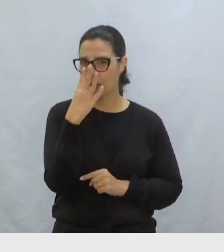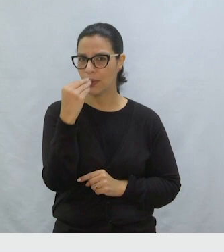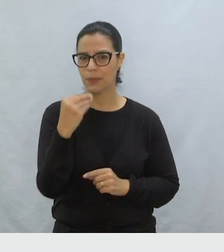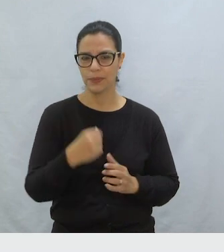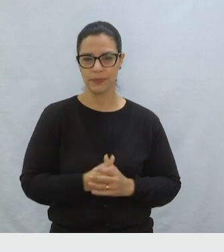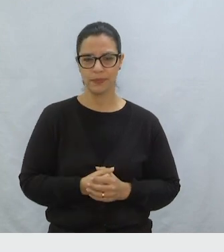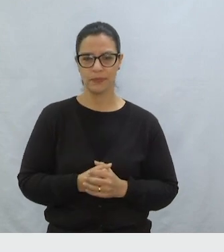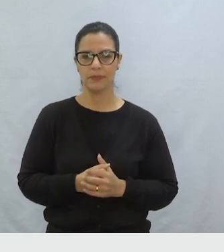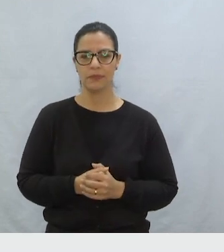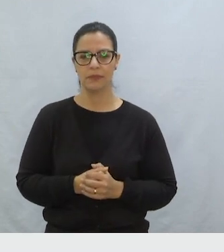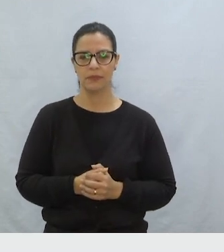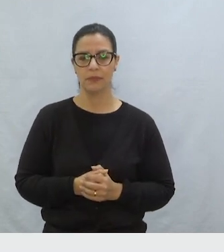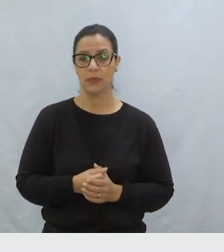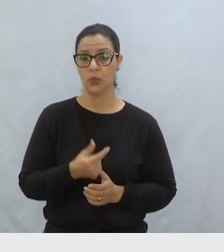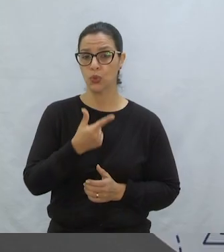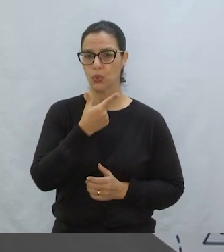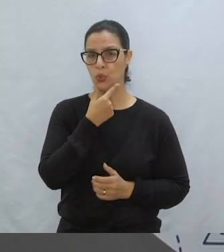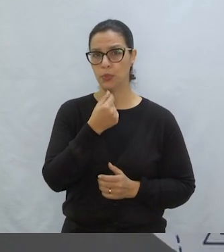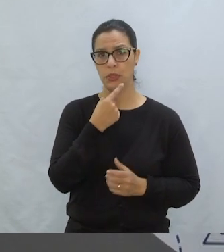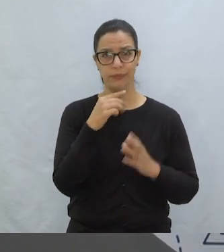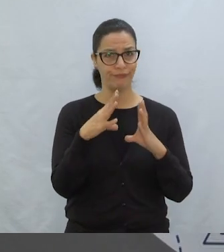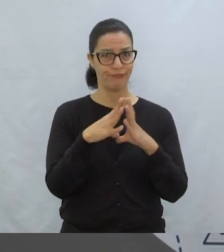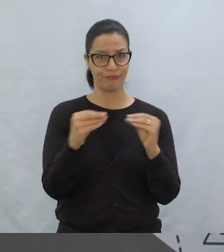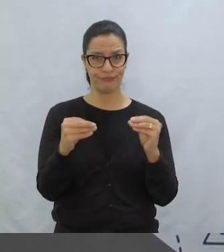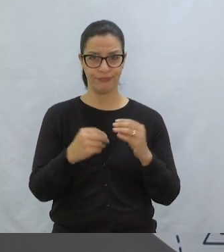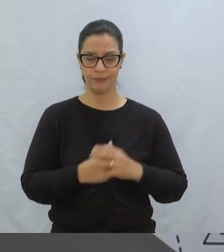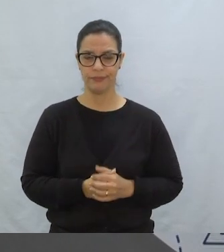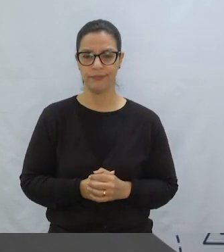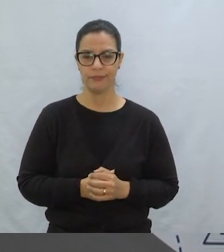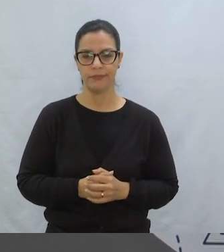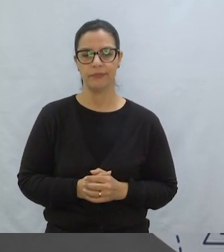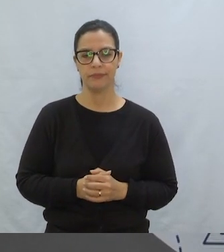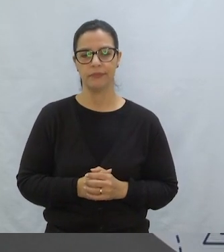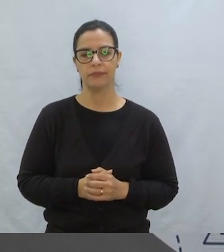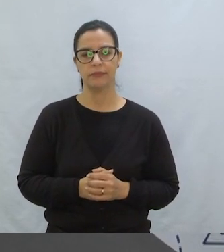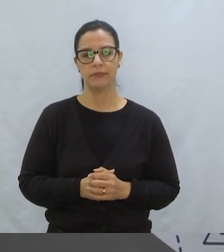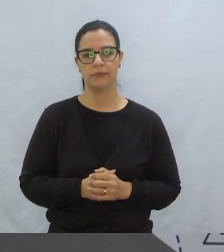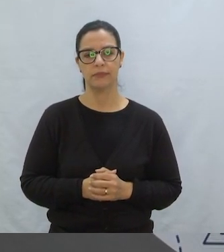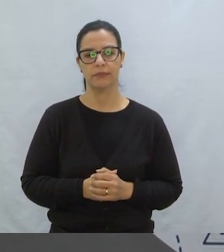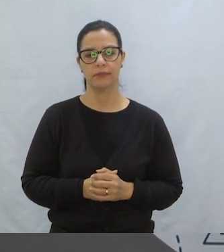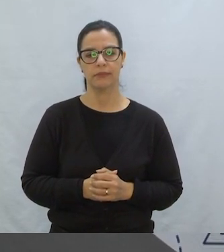Aquele é o lobo Aquele O menino Não está mais aqui